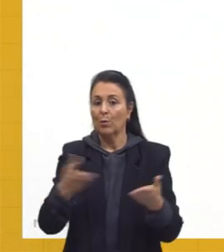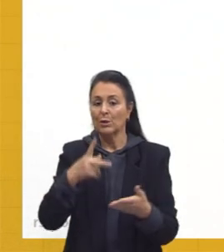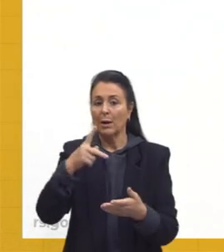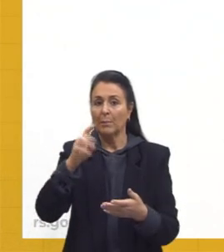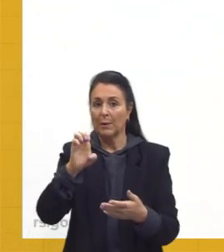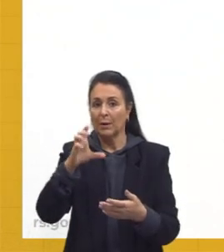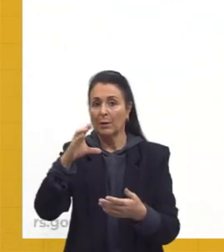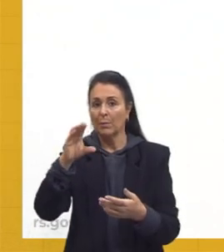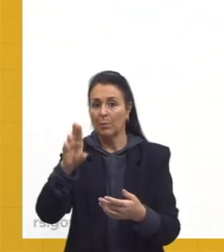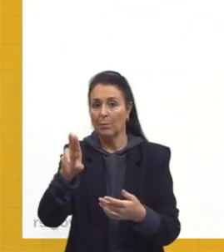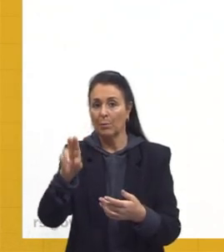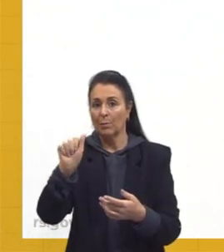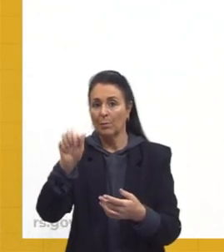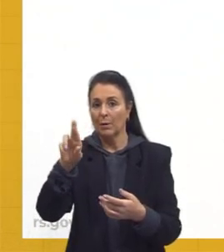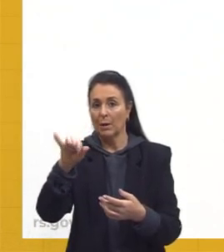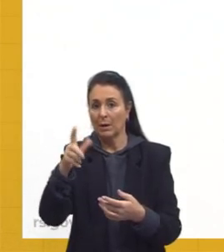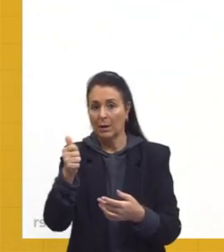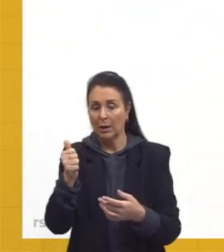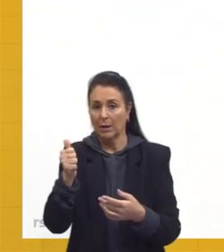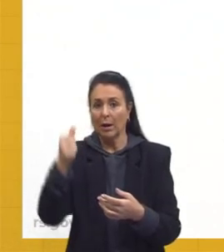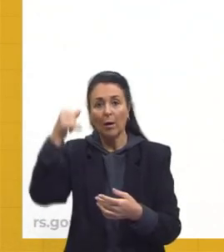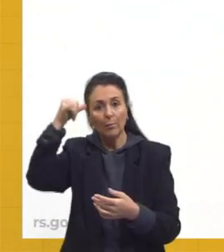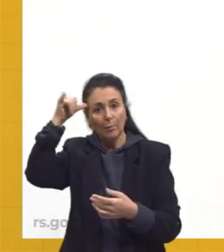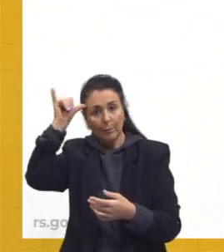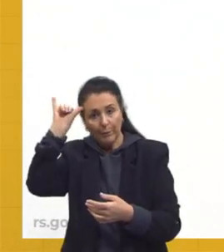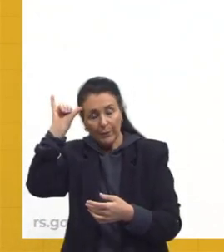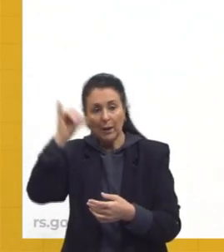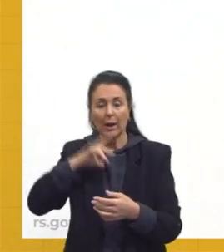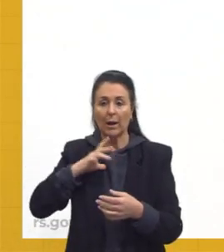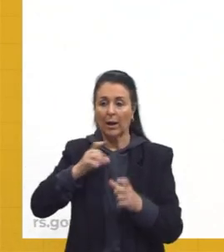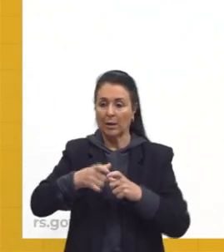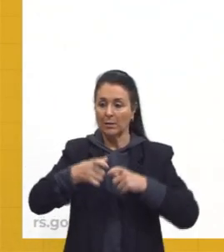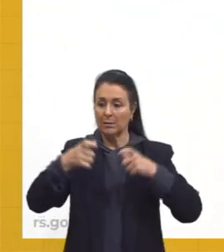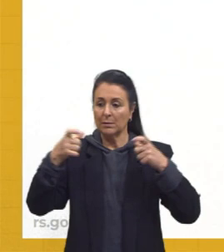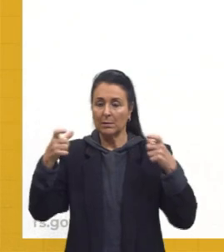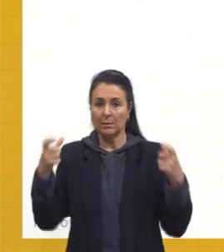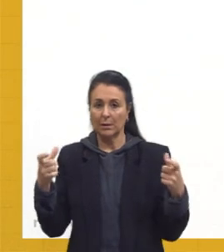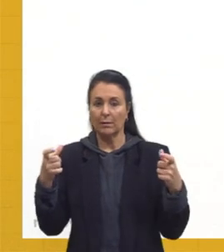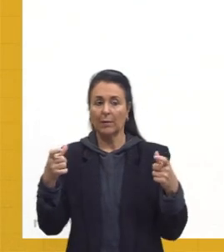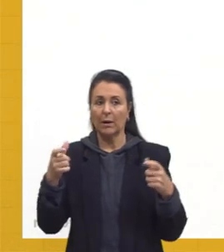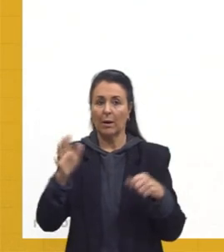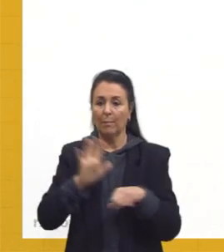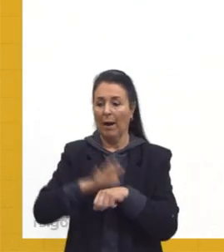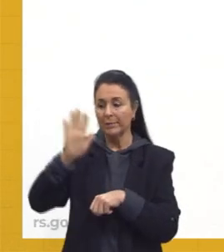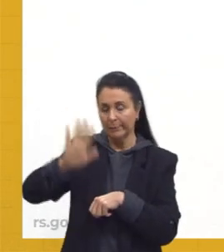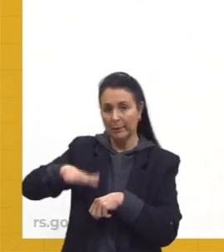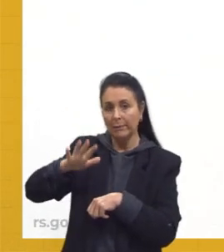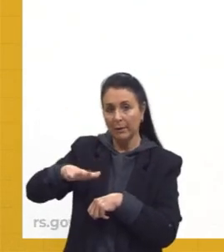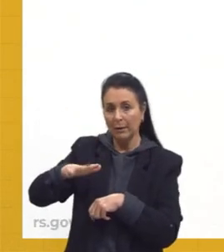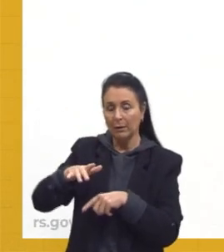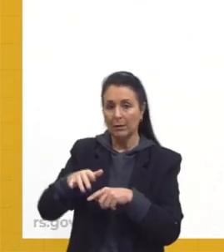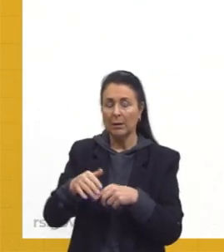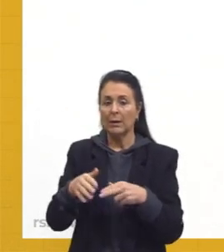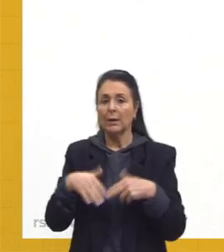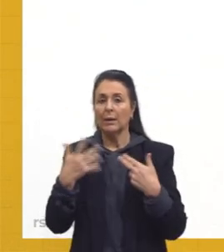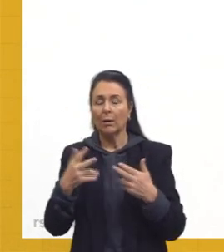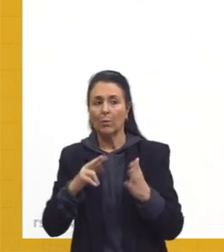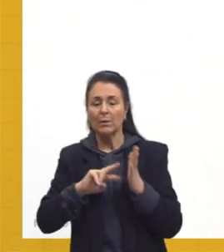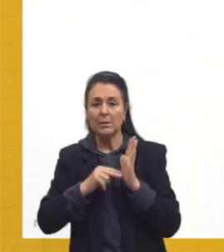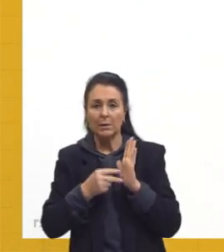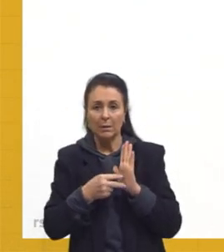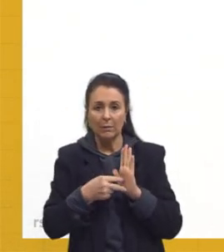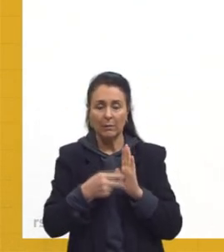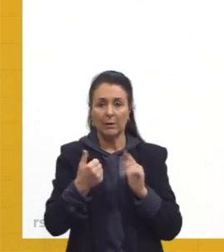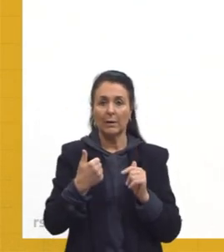extensiva, tá, gurizada? Então, ela é mais barata e demanda muita área. O que que isso quer dizer? Eu pego esse animal e